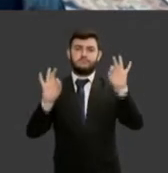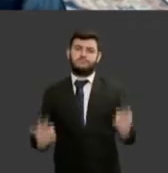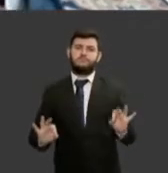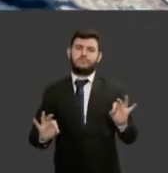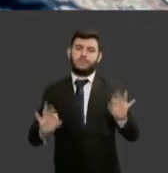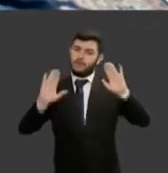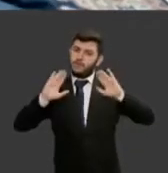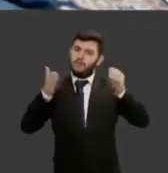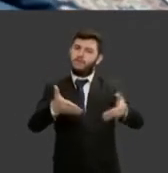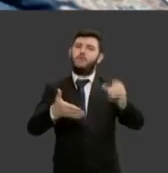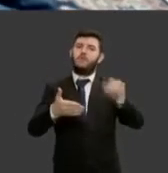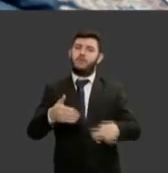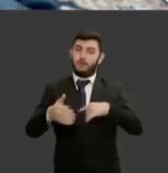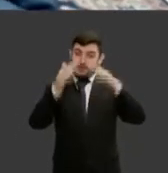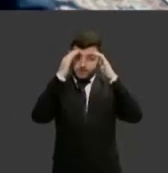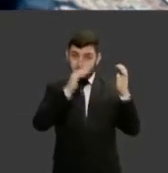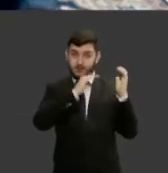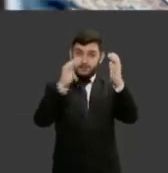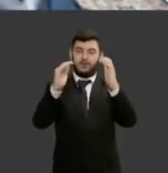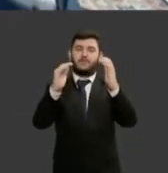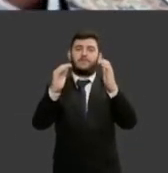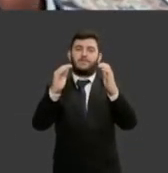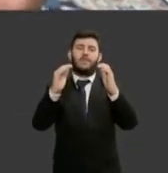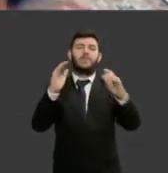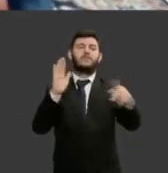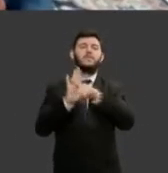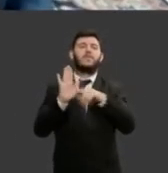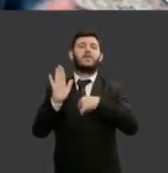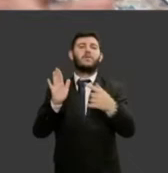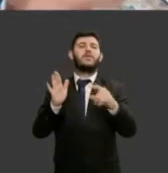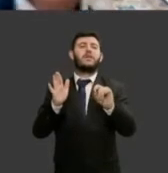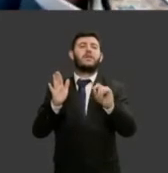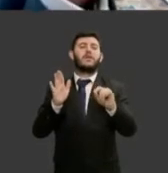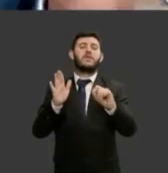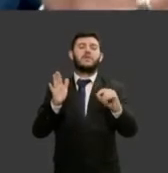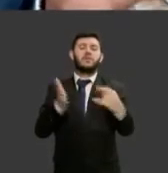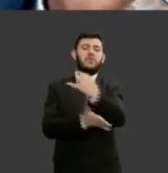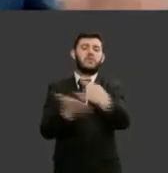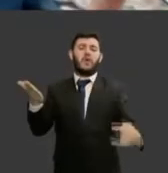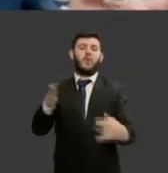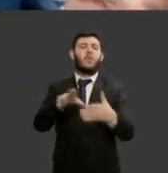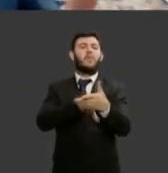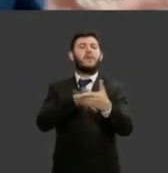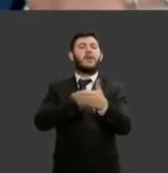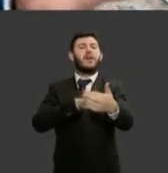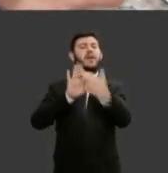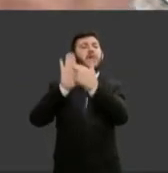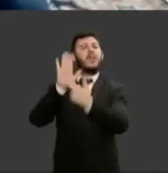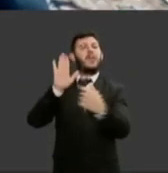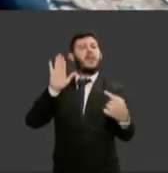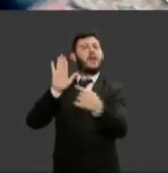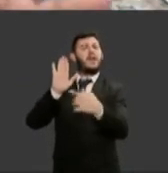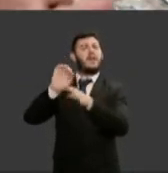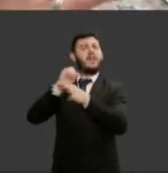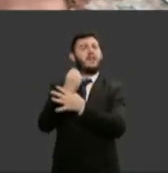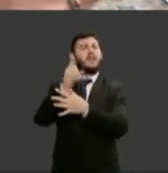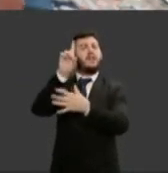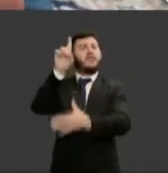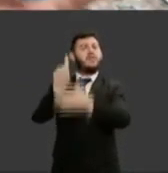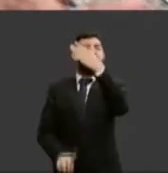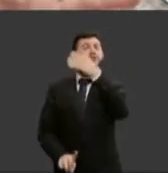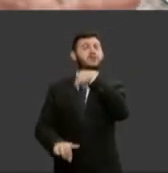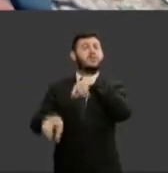a edição do normativo ou de normativos que asseguram direitos e promovem o